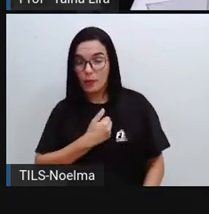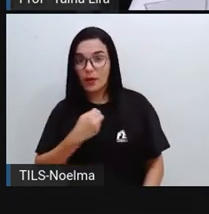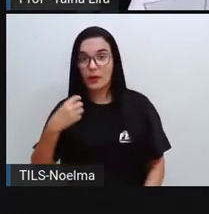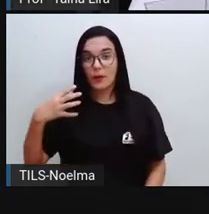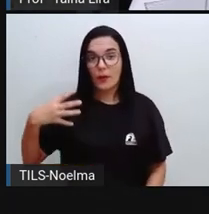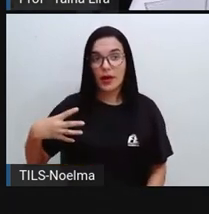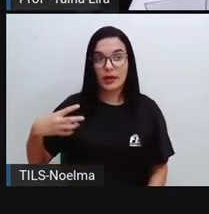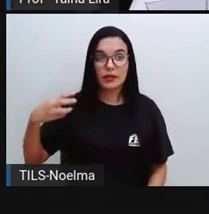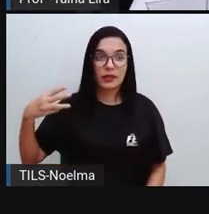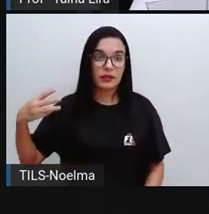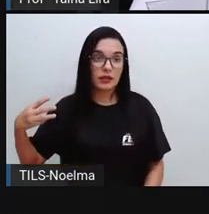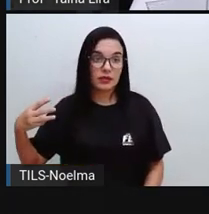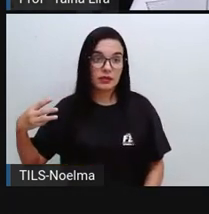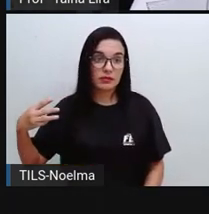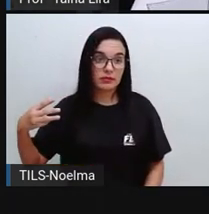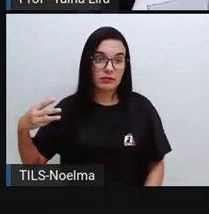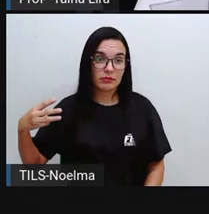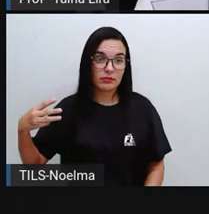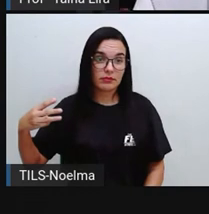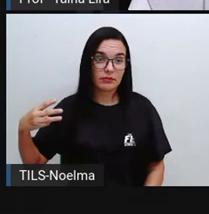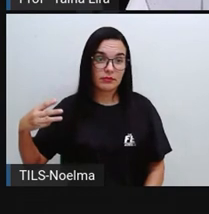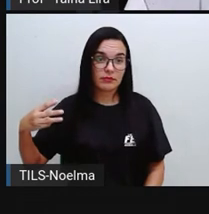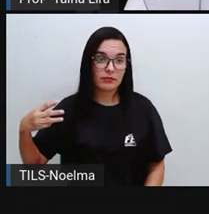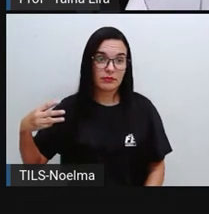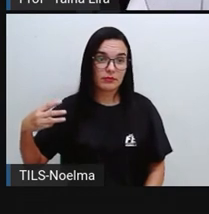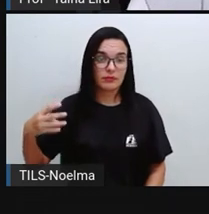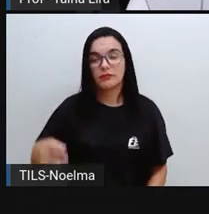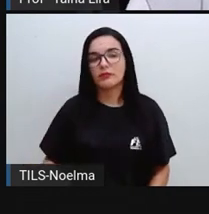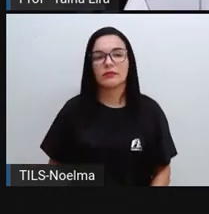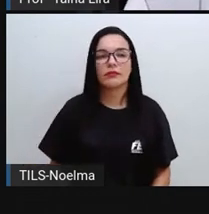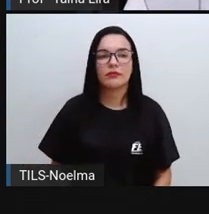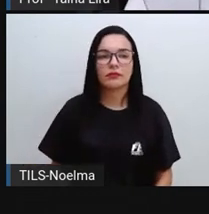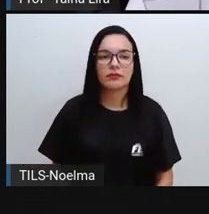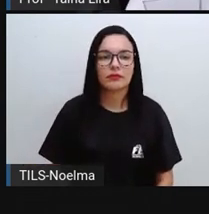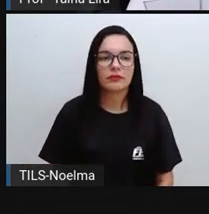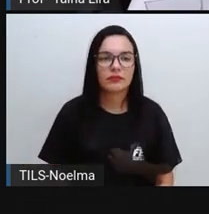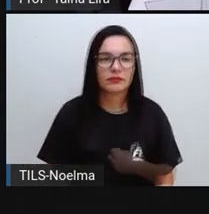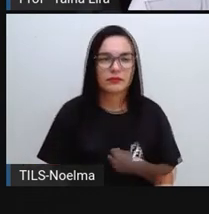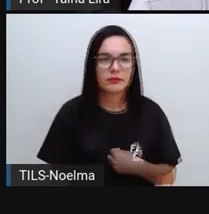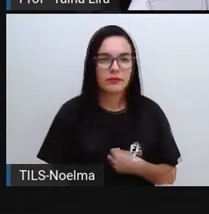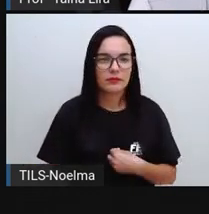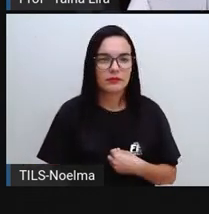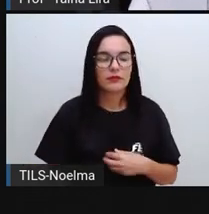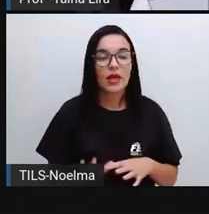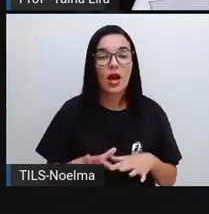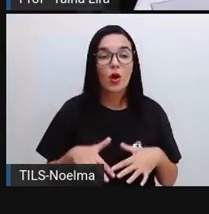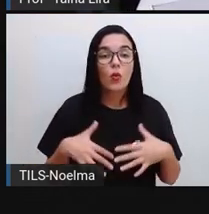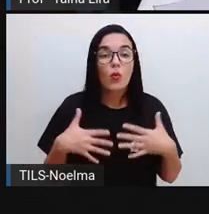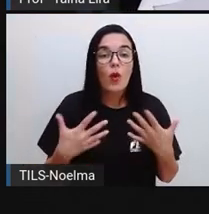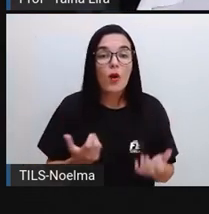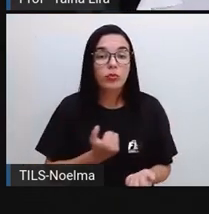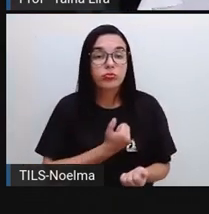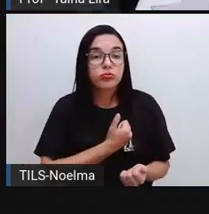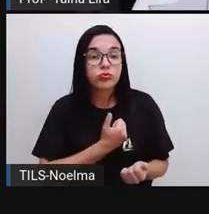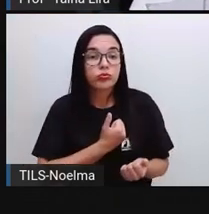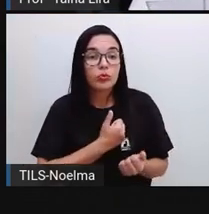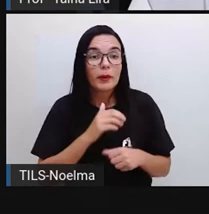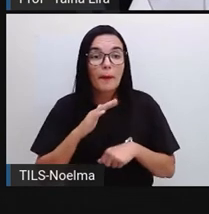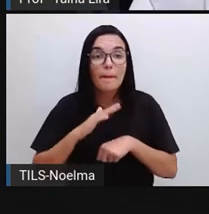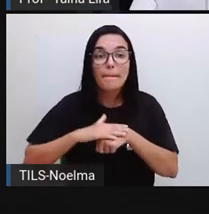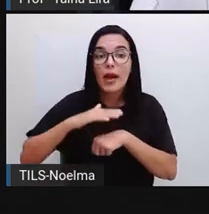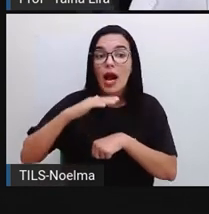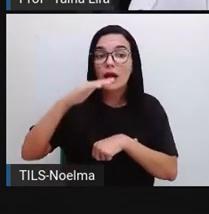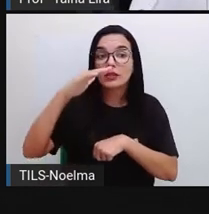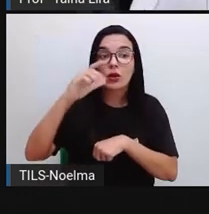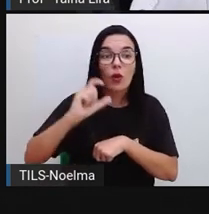pegou o número 43, tá bom? Qual é, segundo Ana, ficha maior?